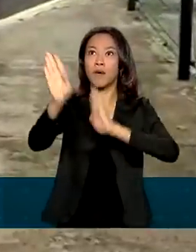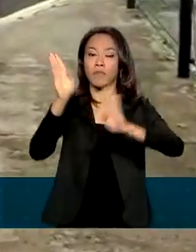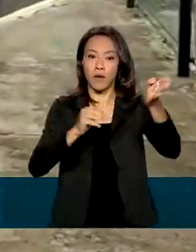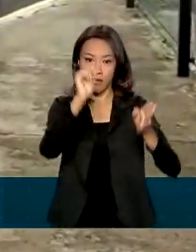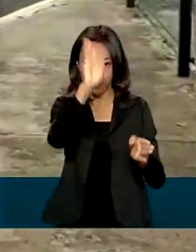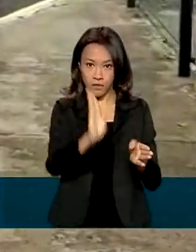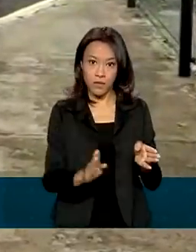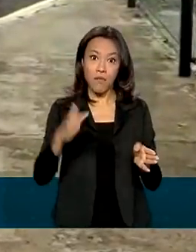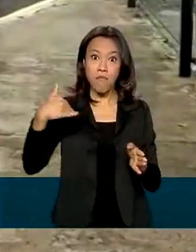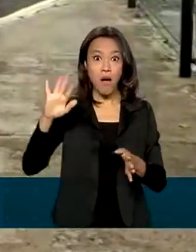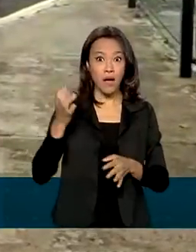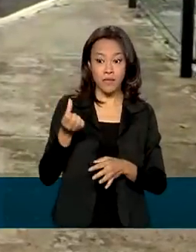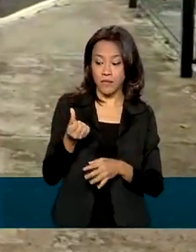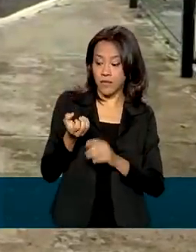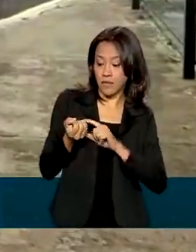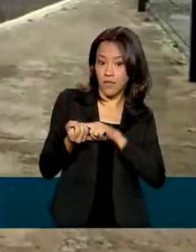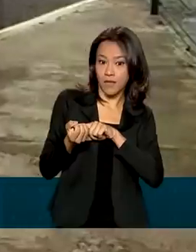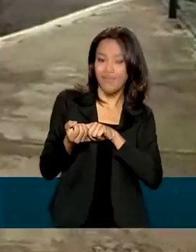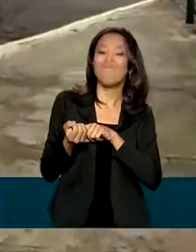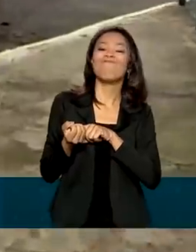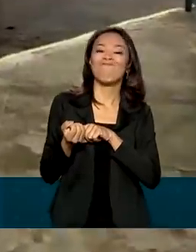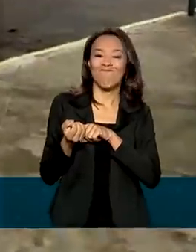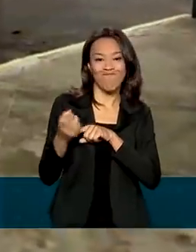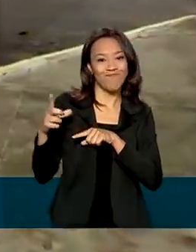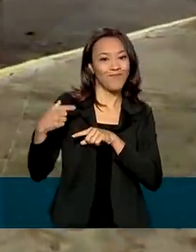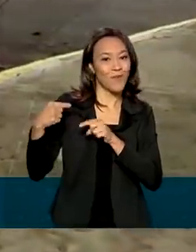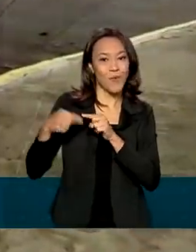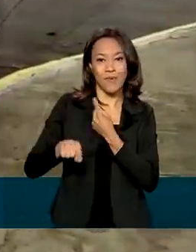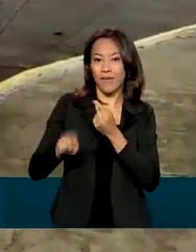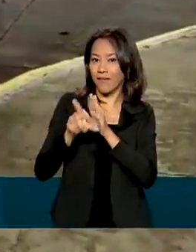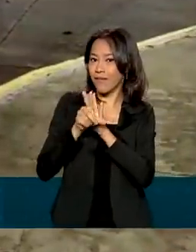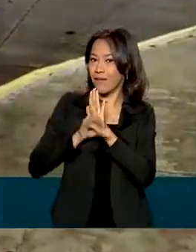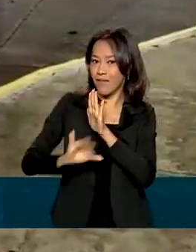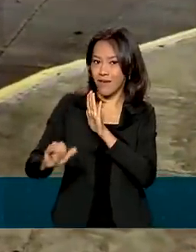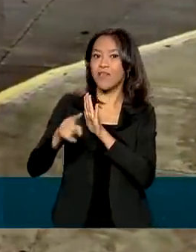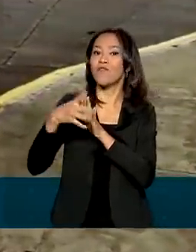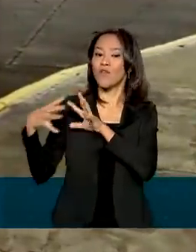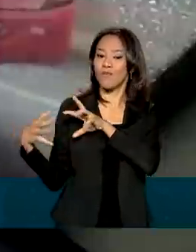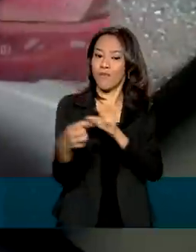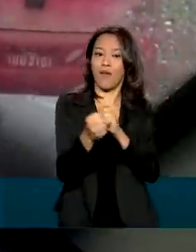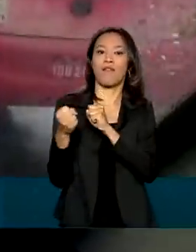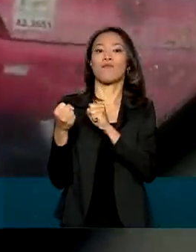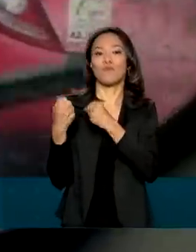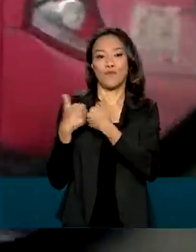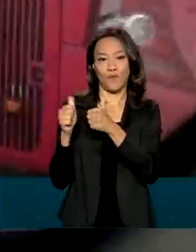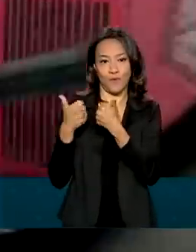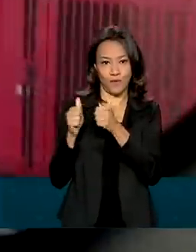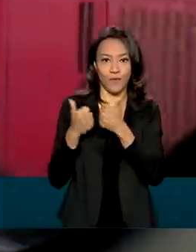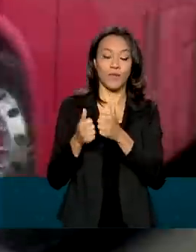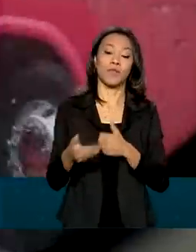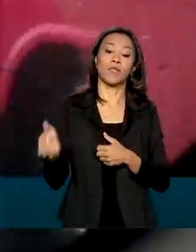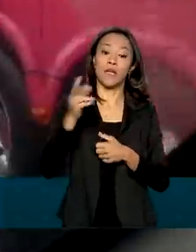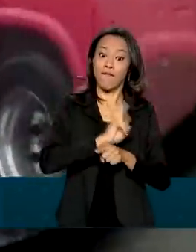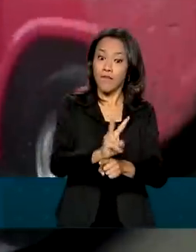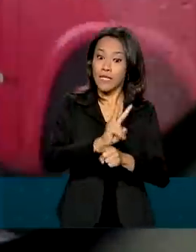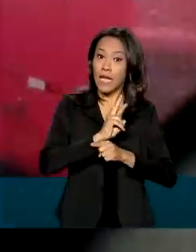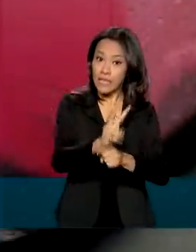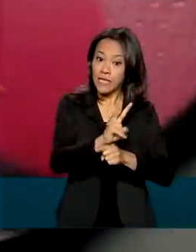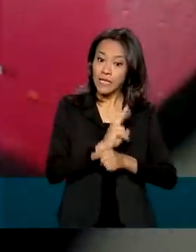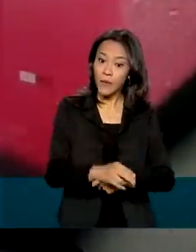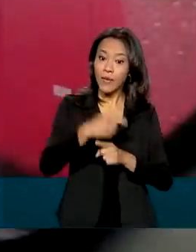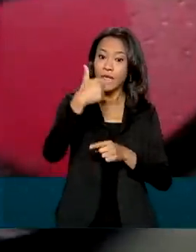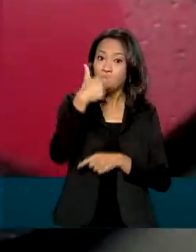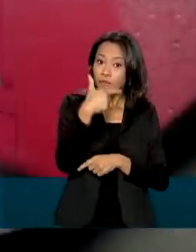Mais de 60 estavam em situação irregular e foram apreendidos. A fiscalização ocorre em 27